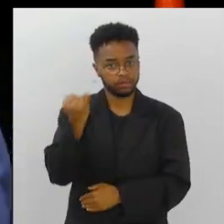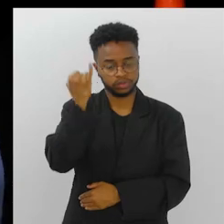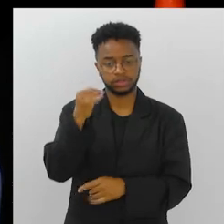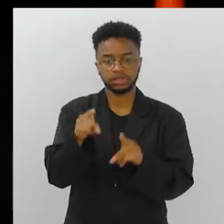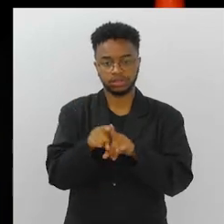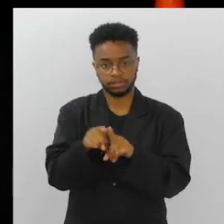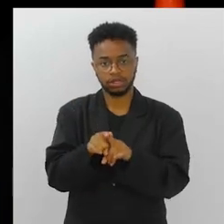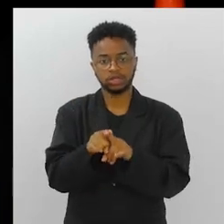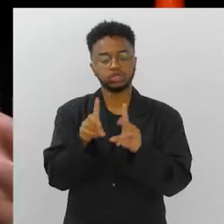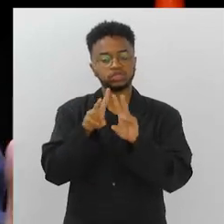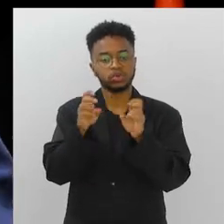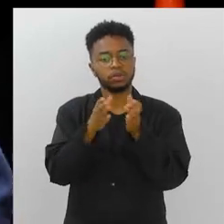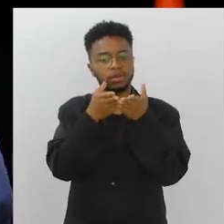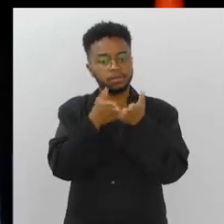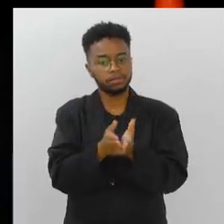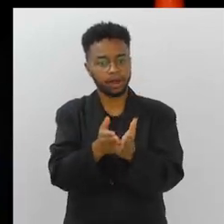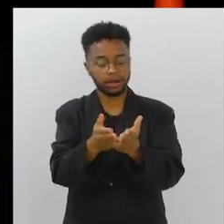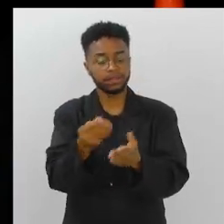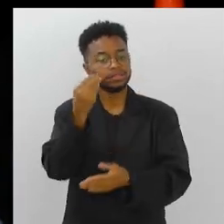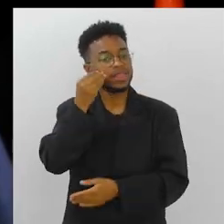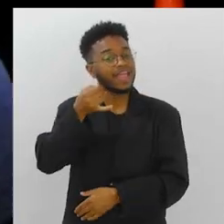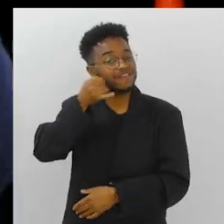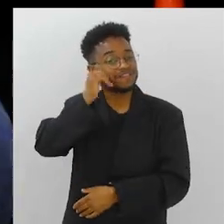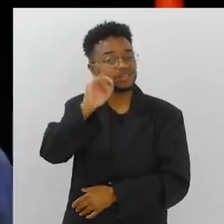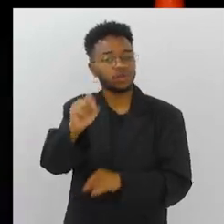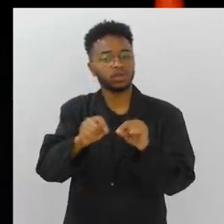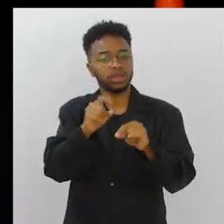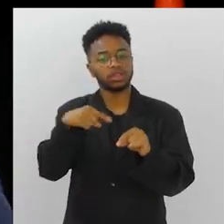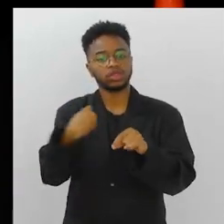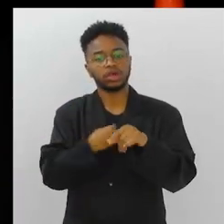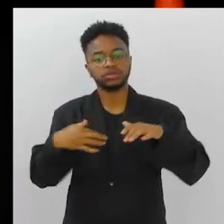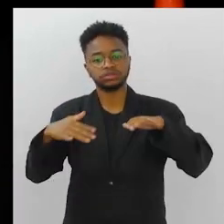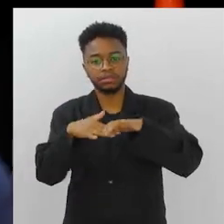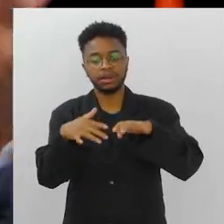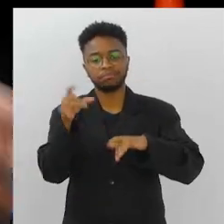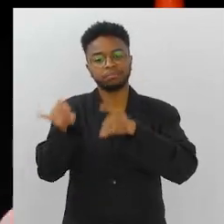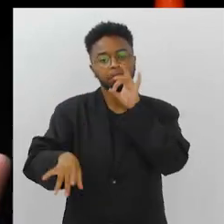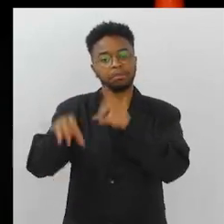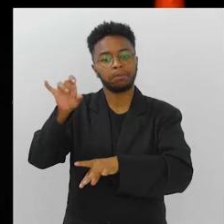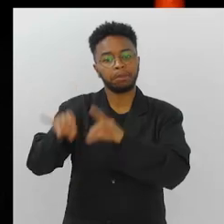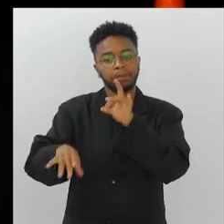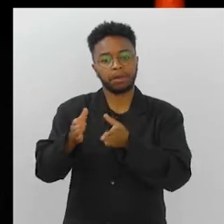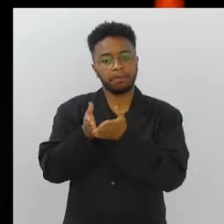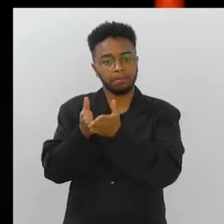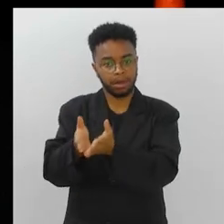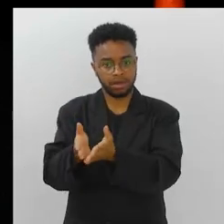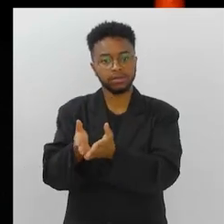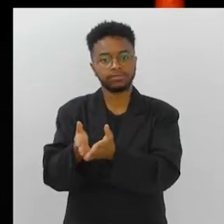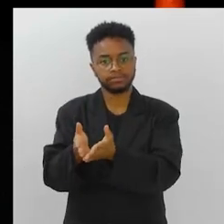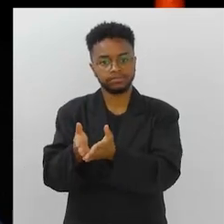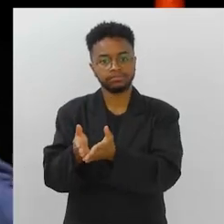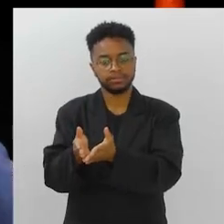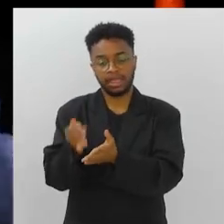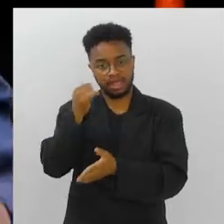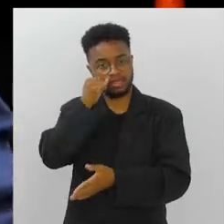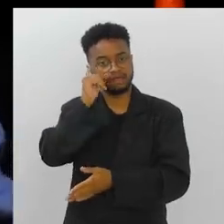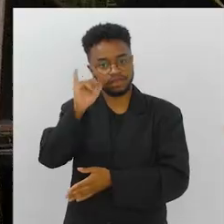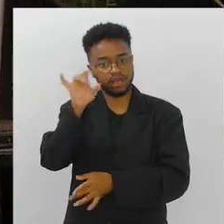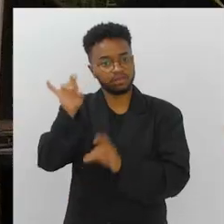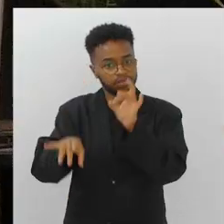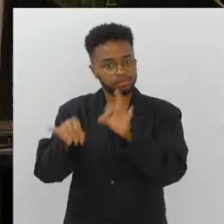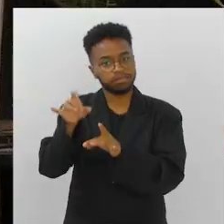relevância enorme que é a CPI das embarcações para evitar que as nossas baías virem um cemitério. De embarcações e